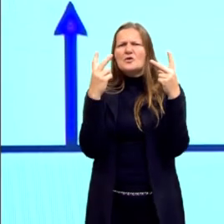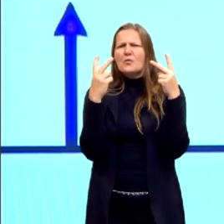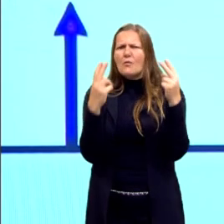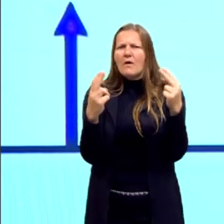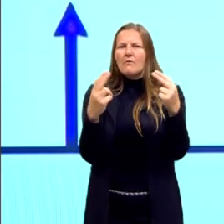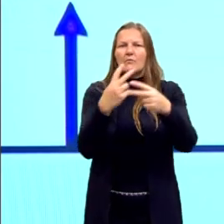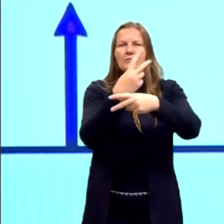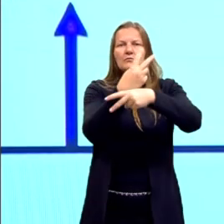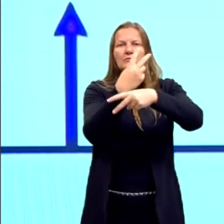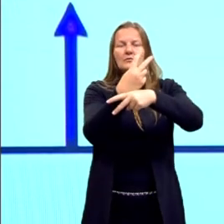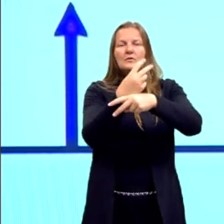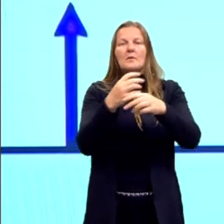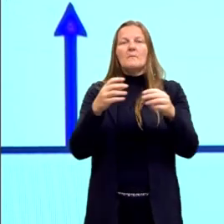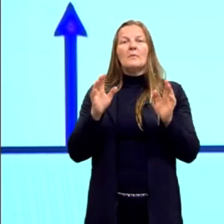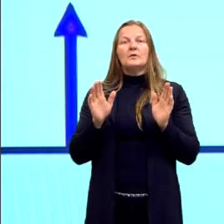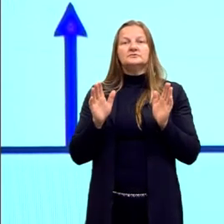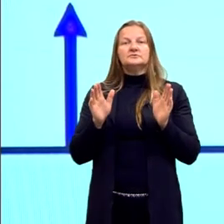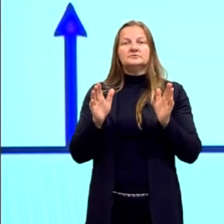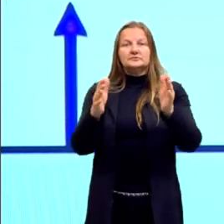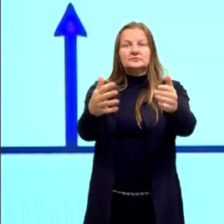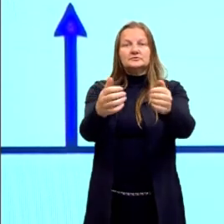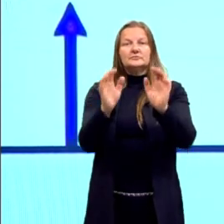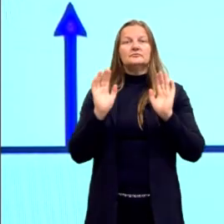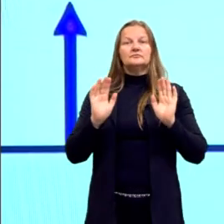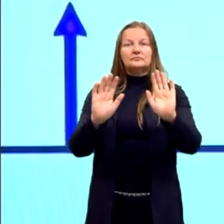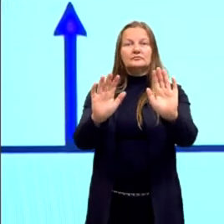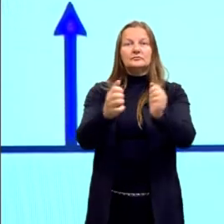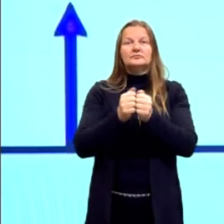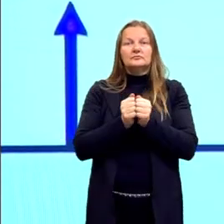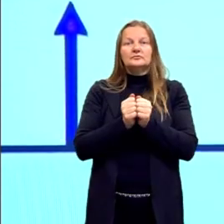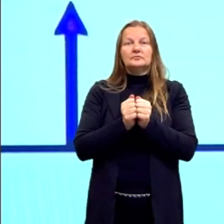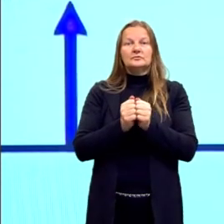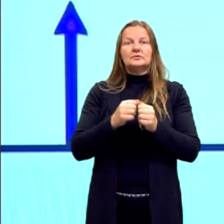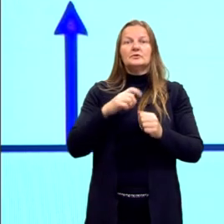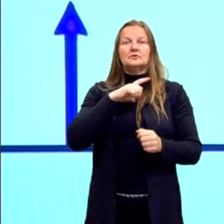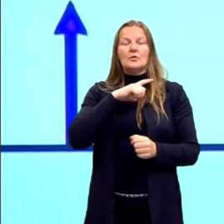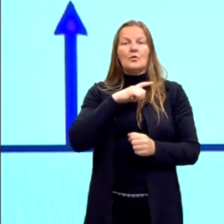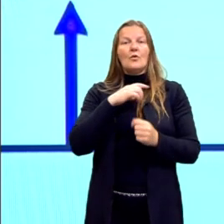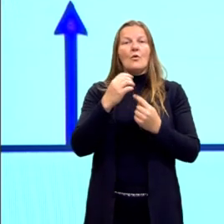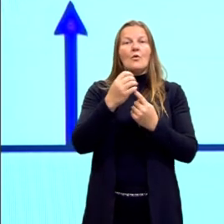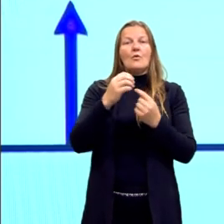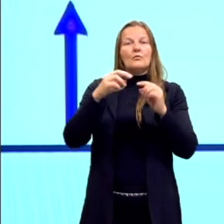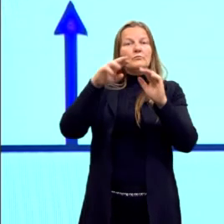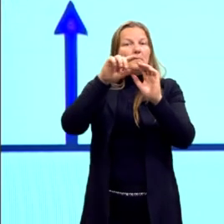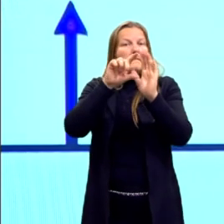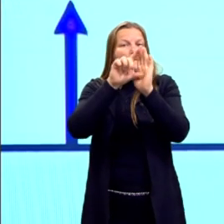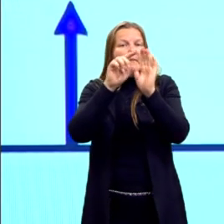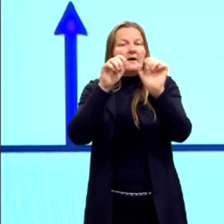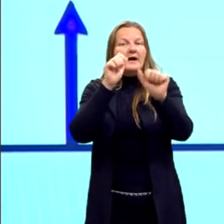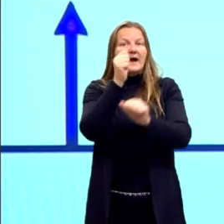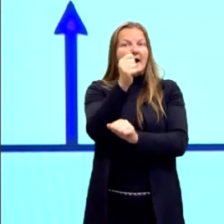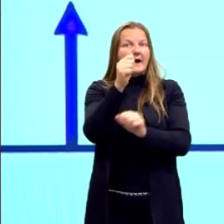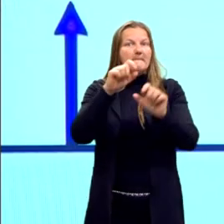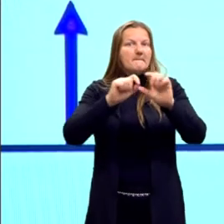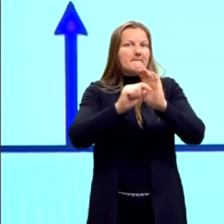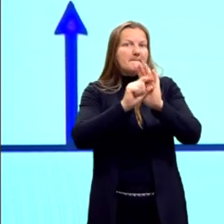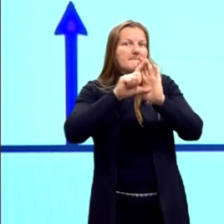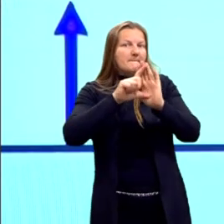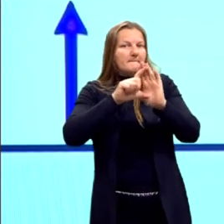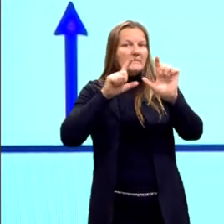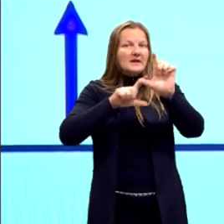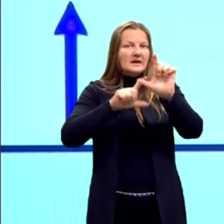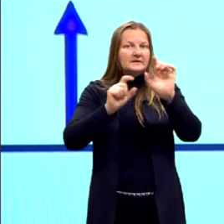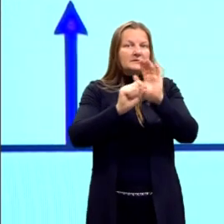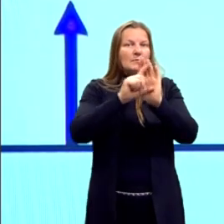Sejam eles dominantes ou recessivos. Eles podem ser representados, lembra, pelo azinho, azinho, duas letras